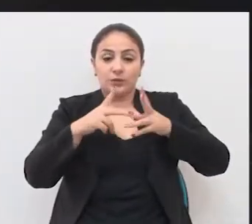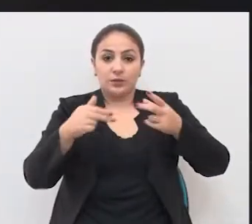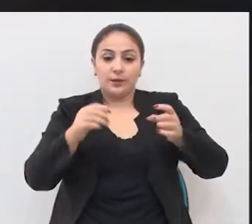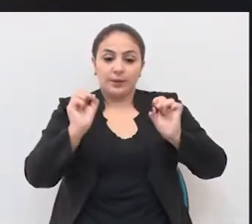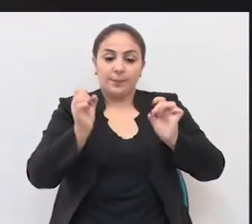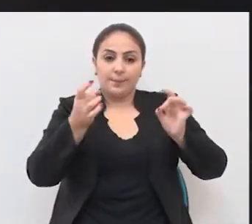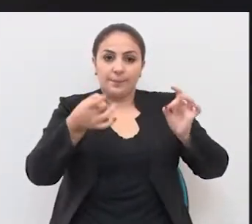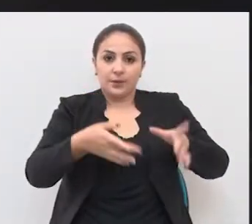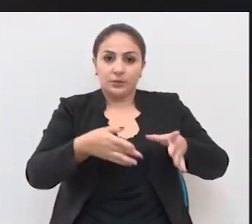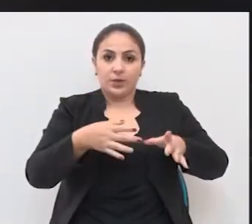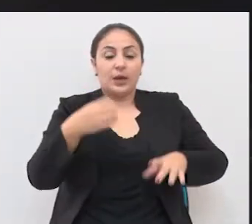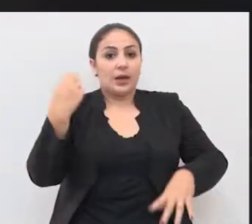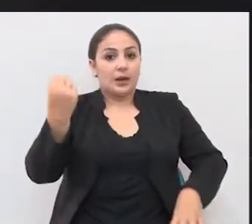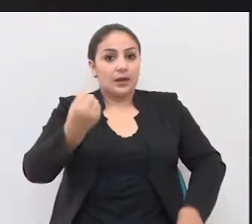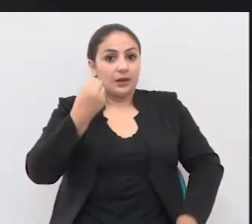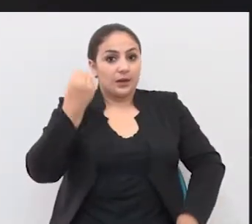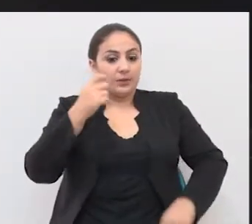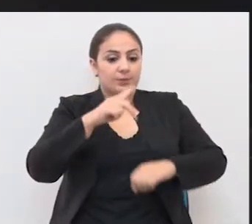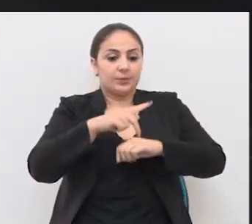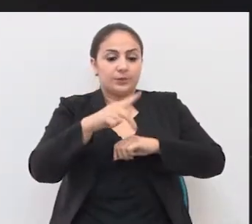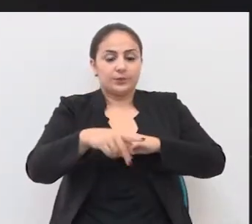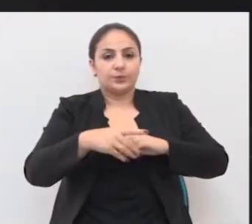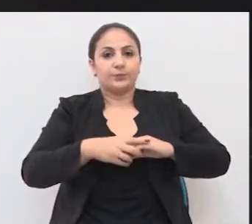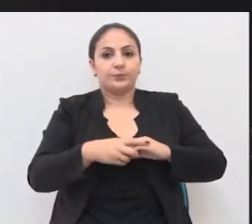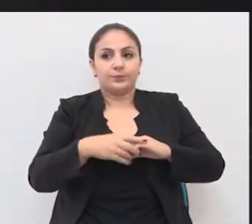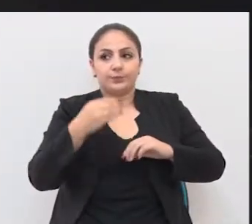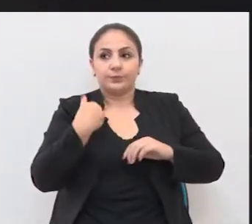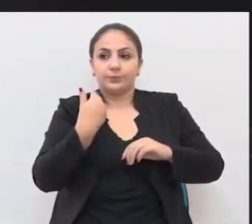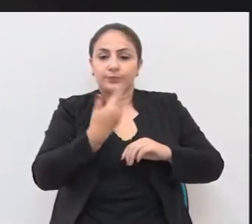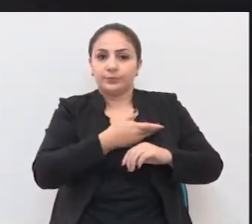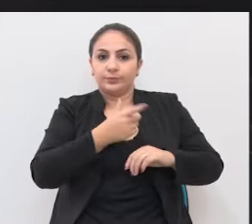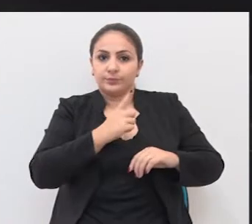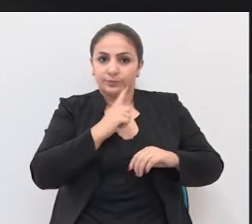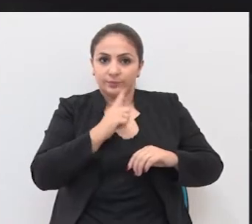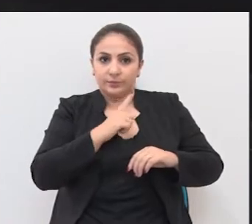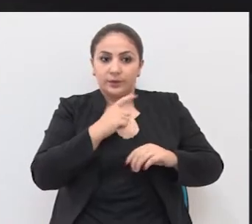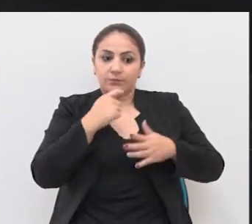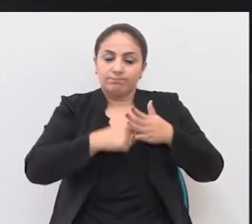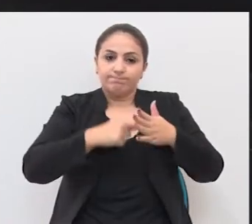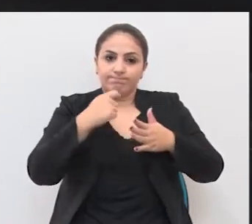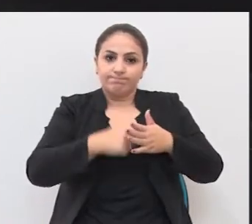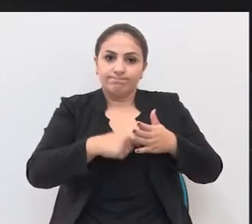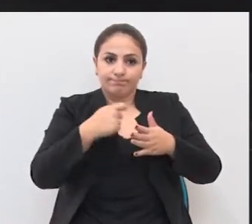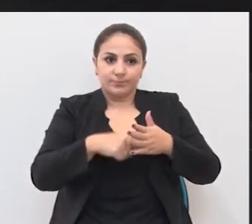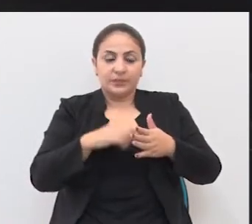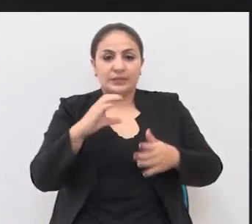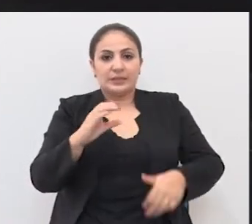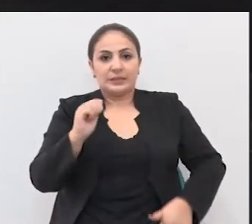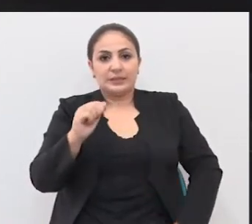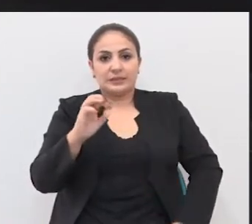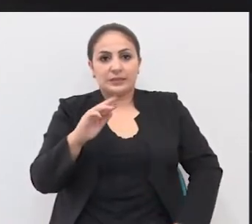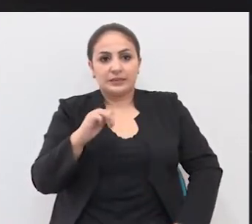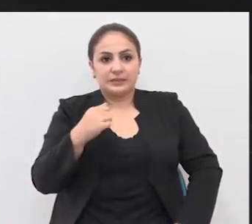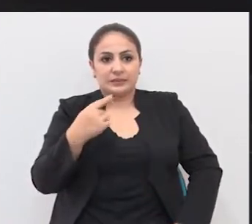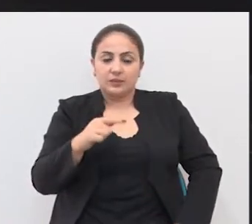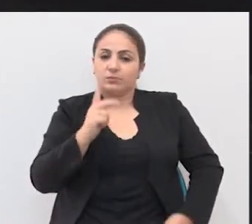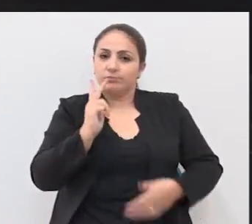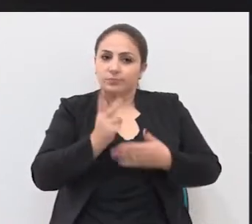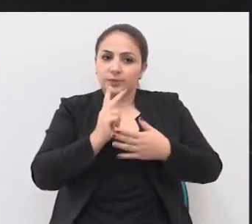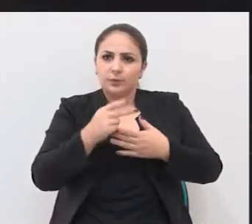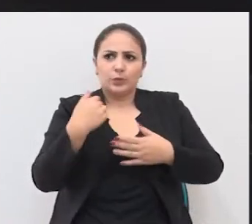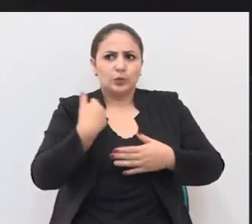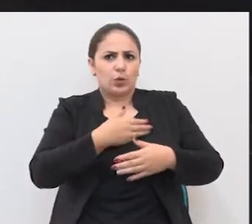dos animais abandonados é muito grave em Passo Fundo. A gente está na luta por castração sempre.